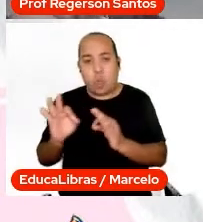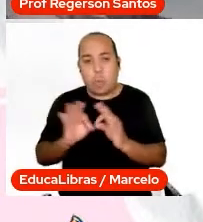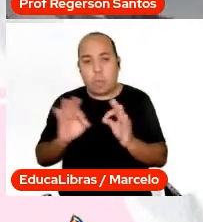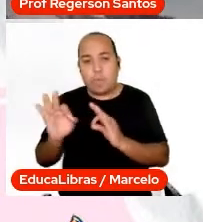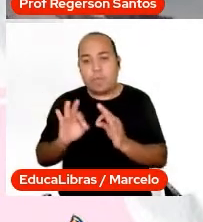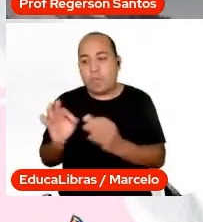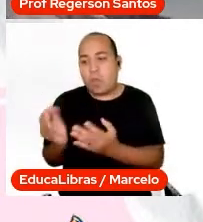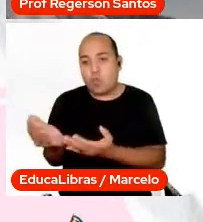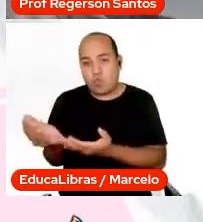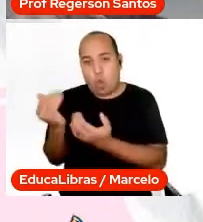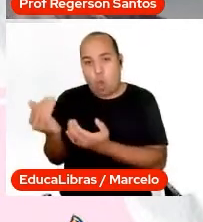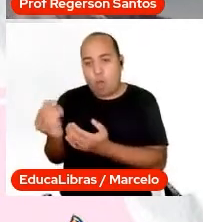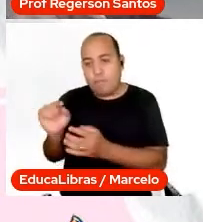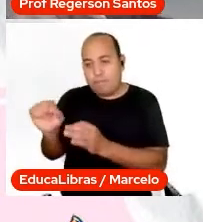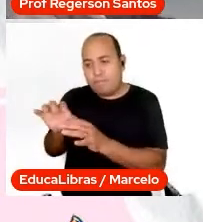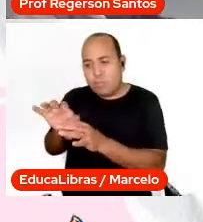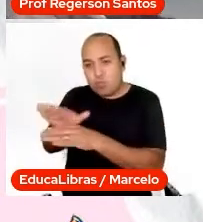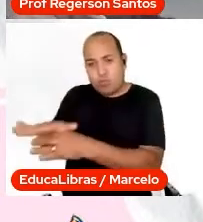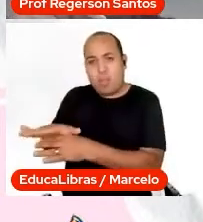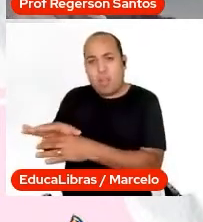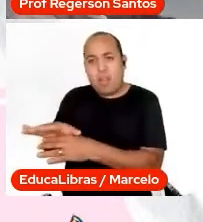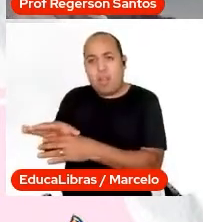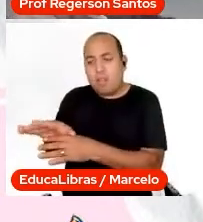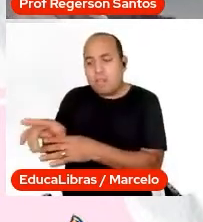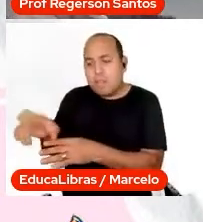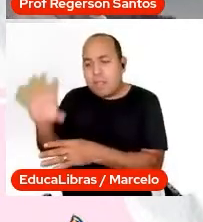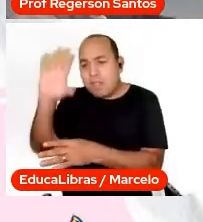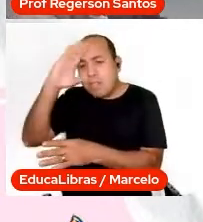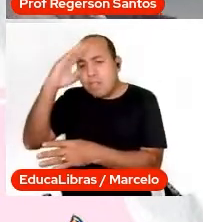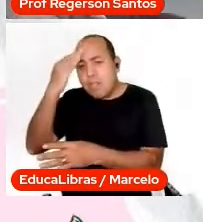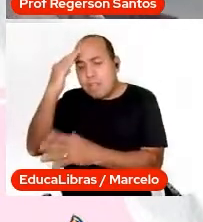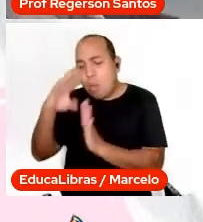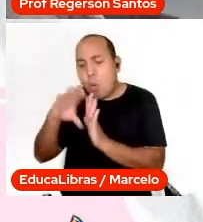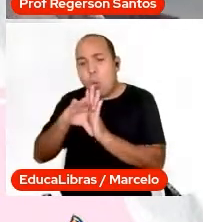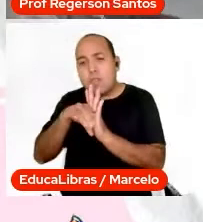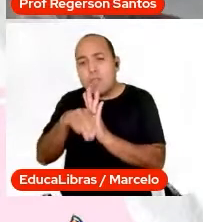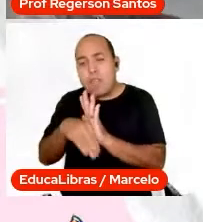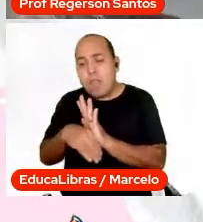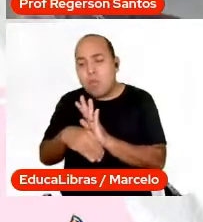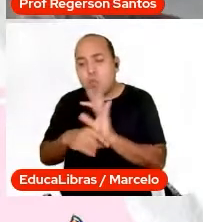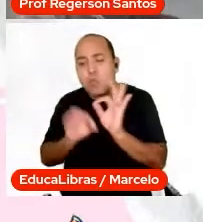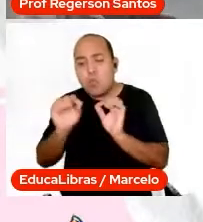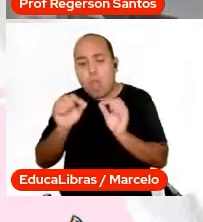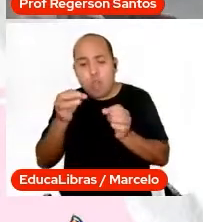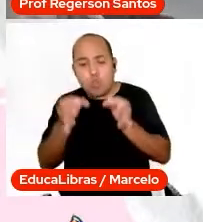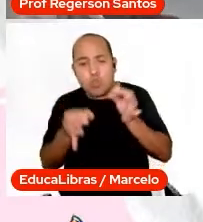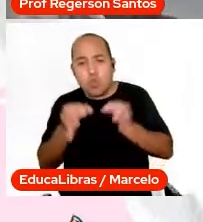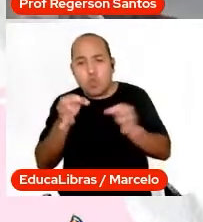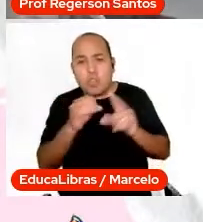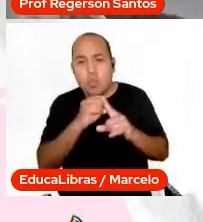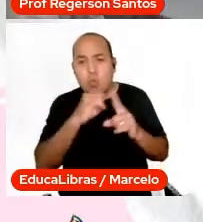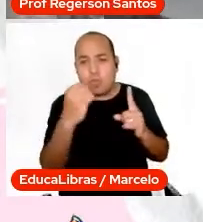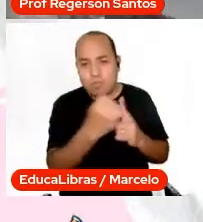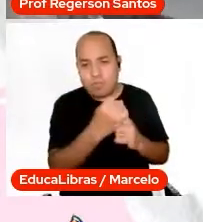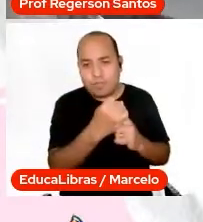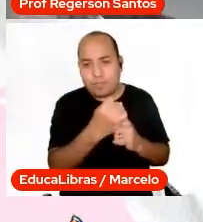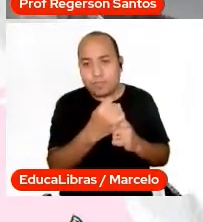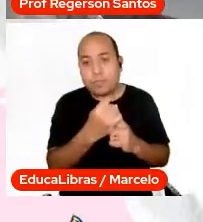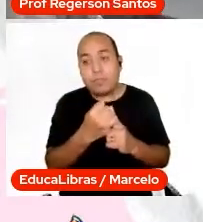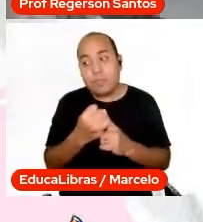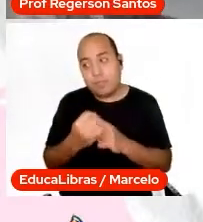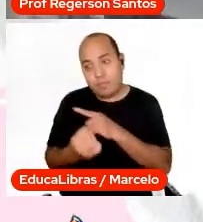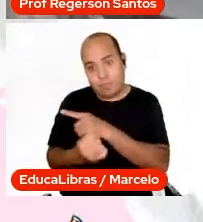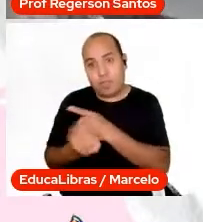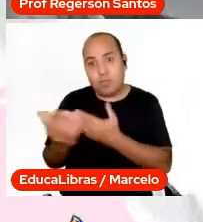jovens dentro do conceito do que é justiça. E só vamos formar essa justiça se eles souberem,